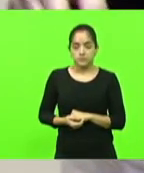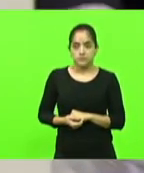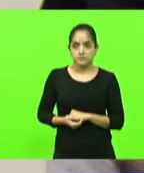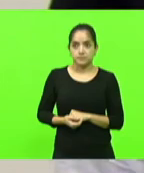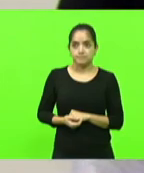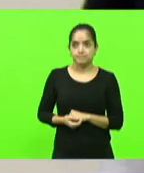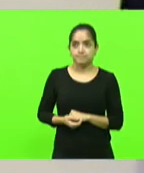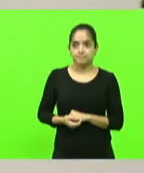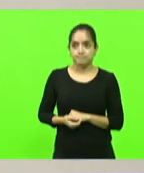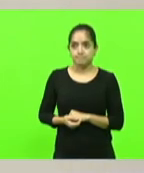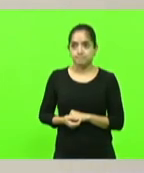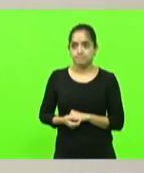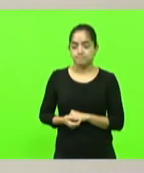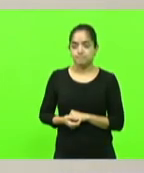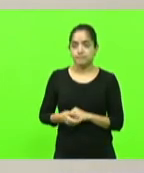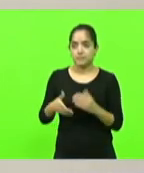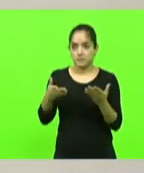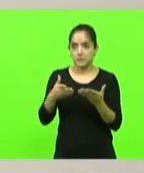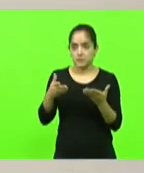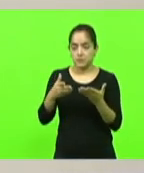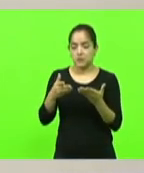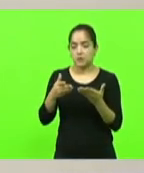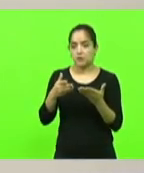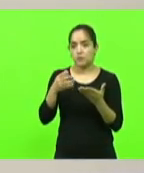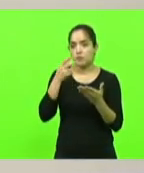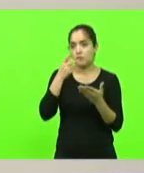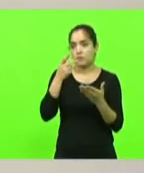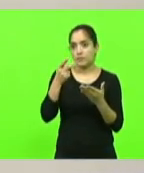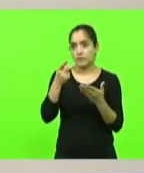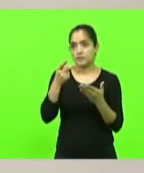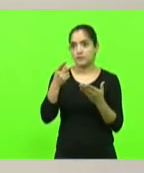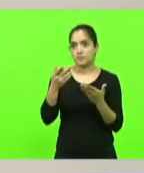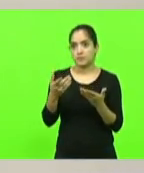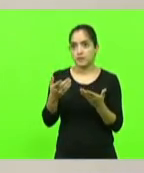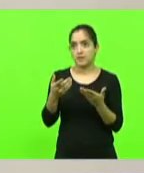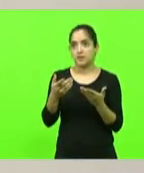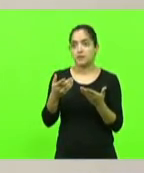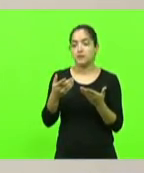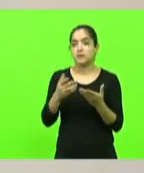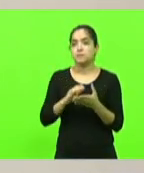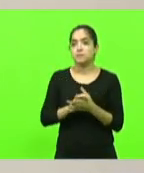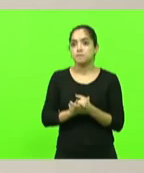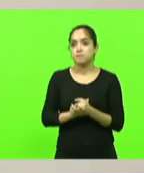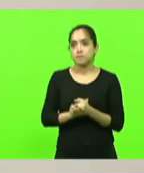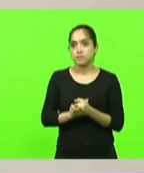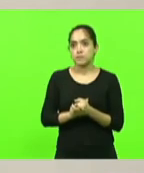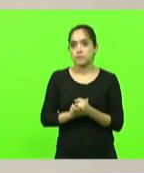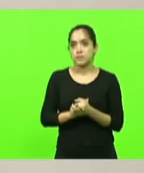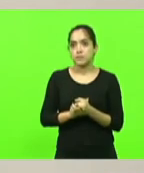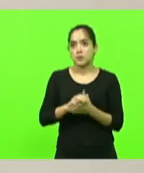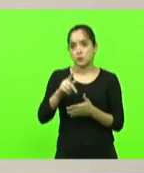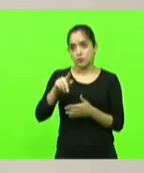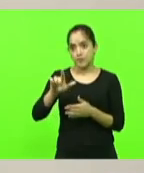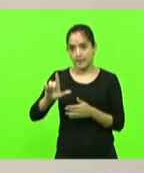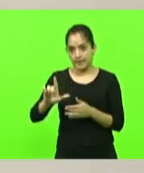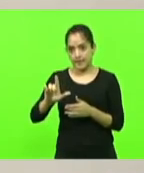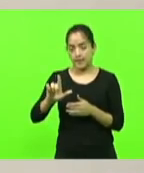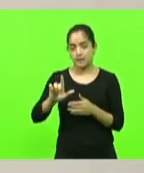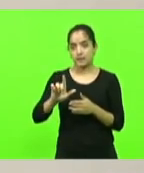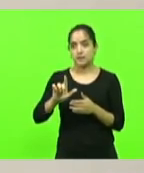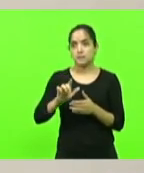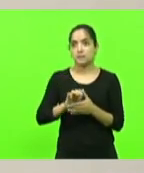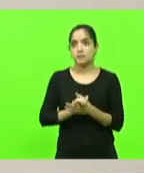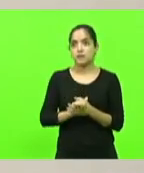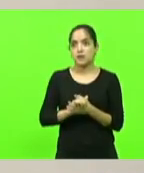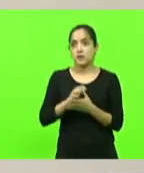eu uso uma parte também do partido do nosso partido PL eu